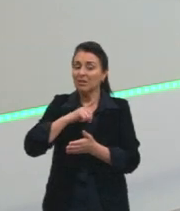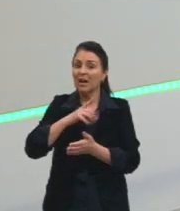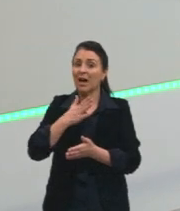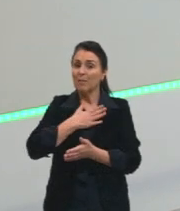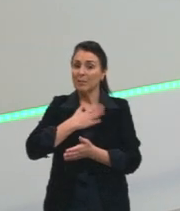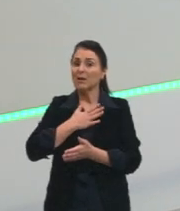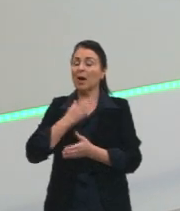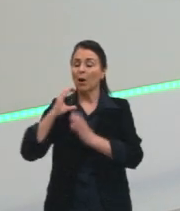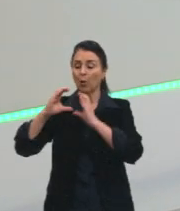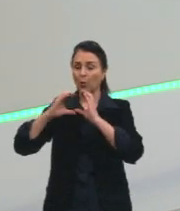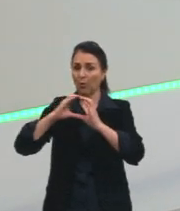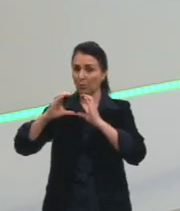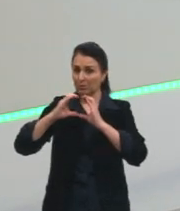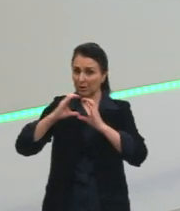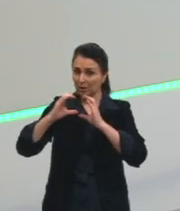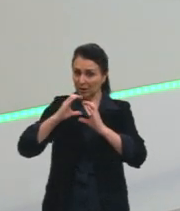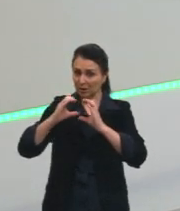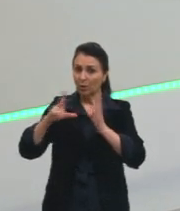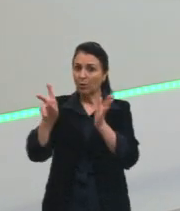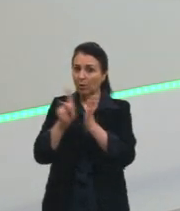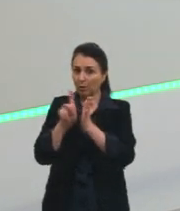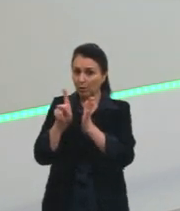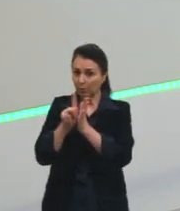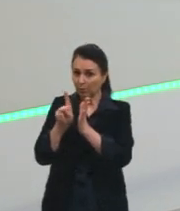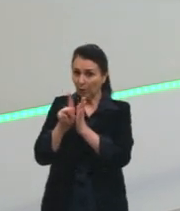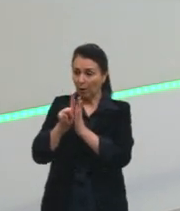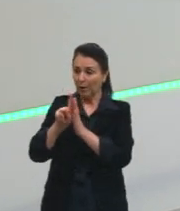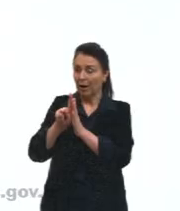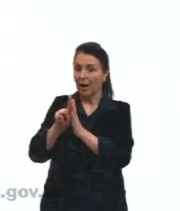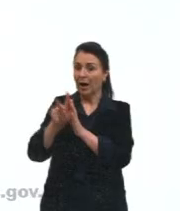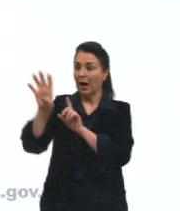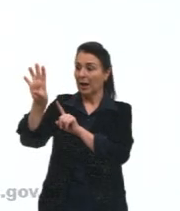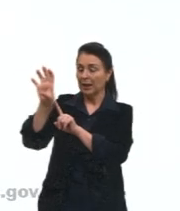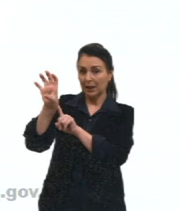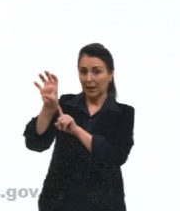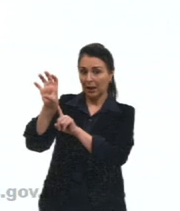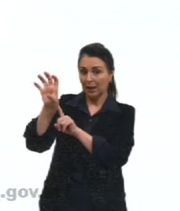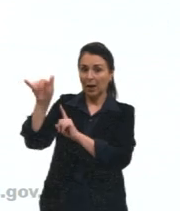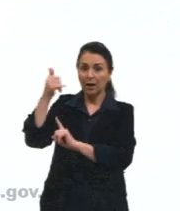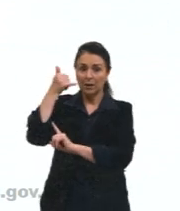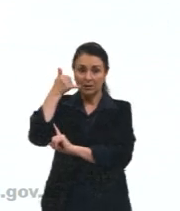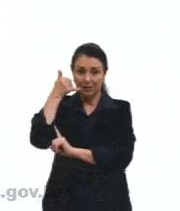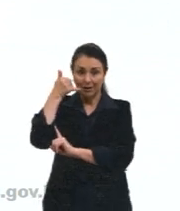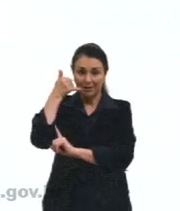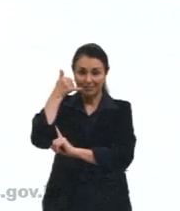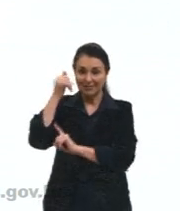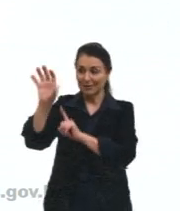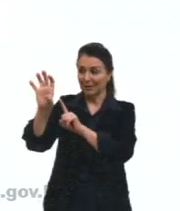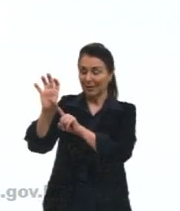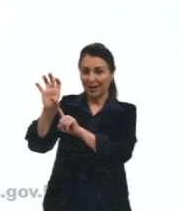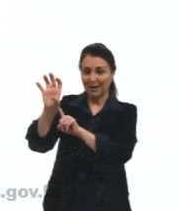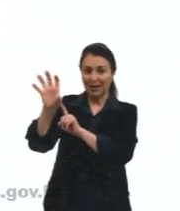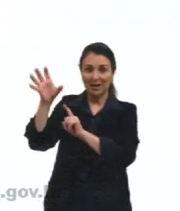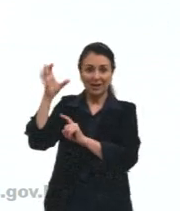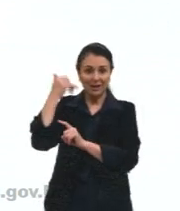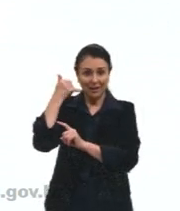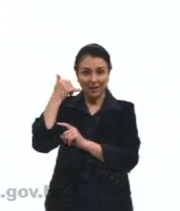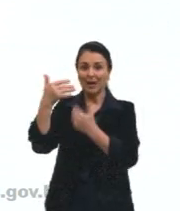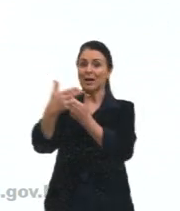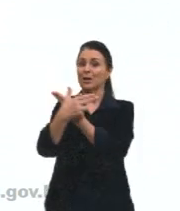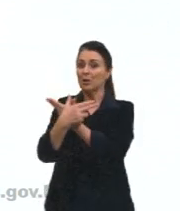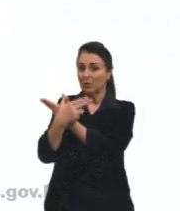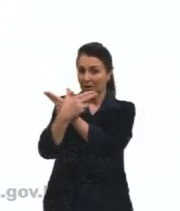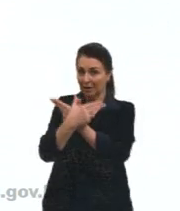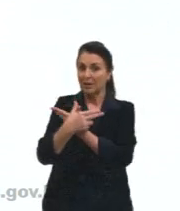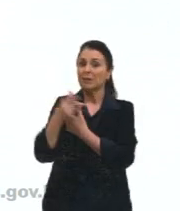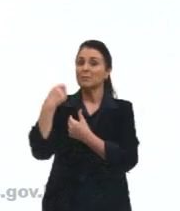minha comunicação entre a antena de celular, o celular, a antena e o satélite, tá, meninos e